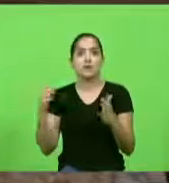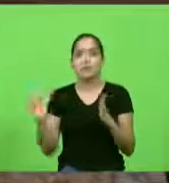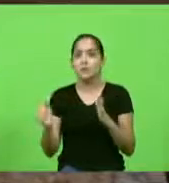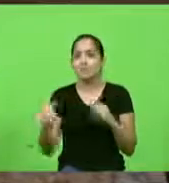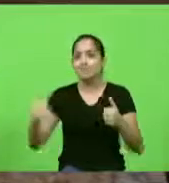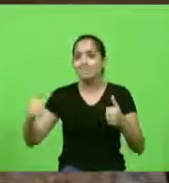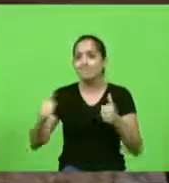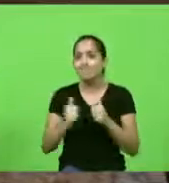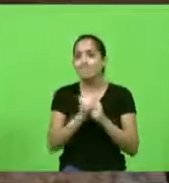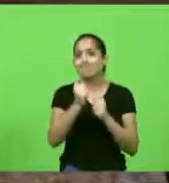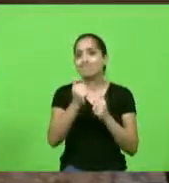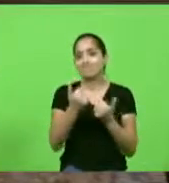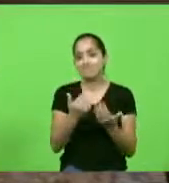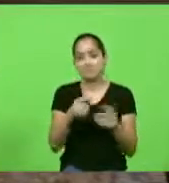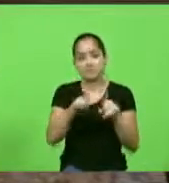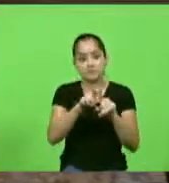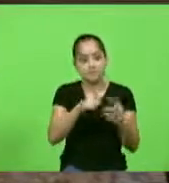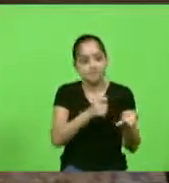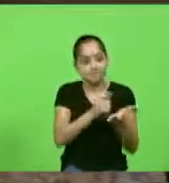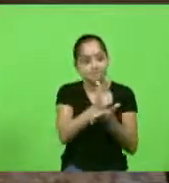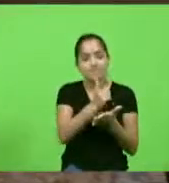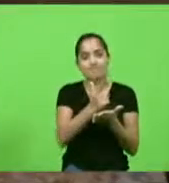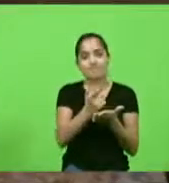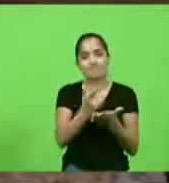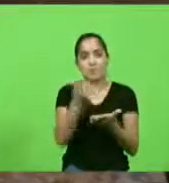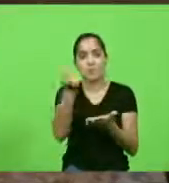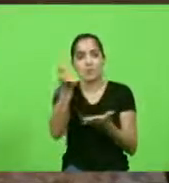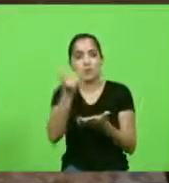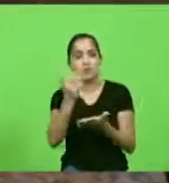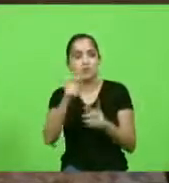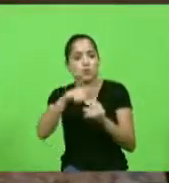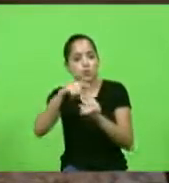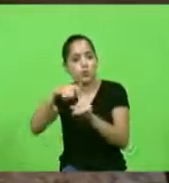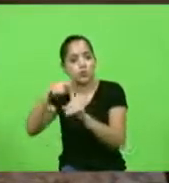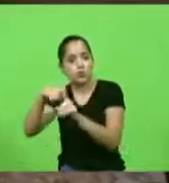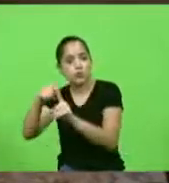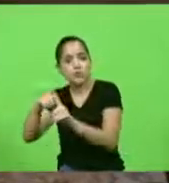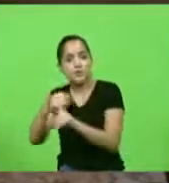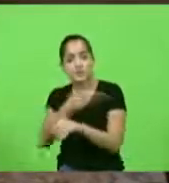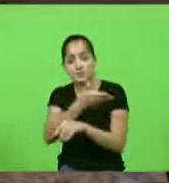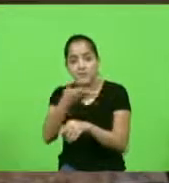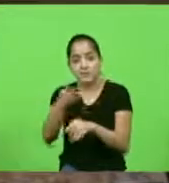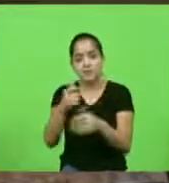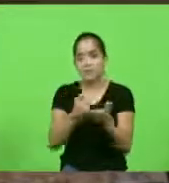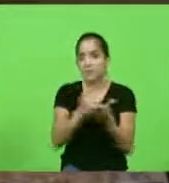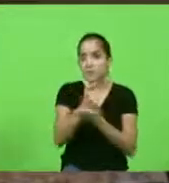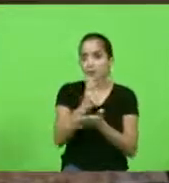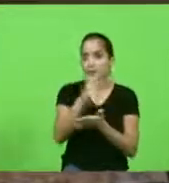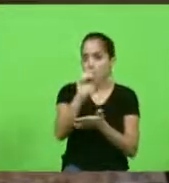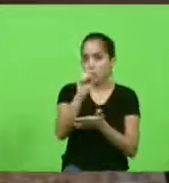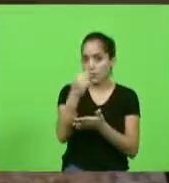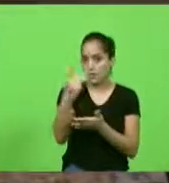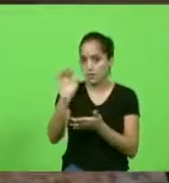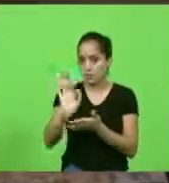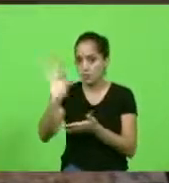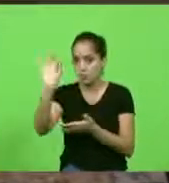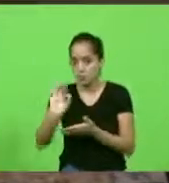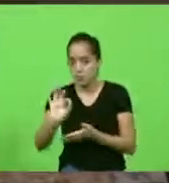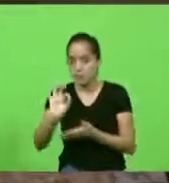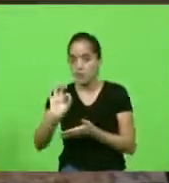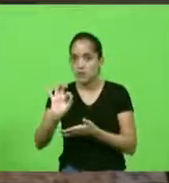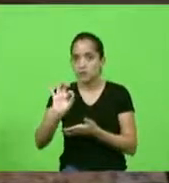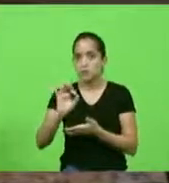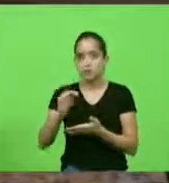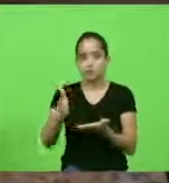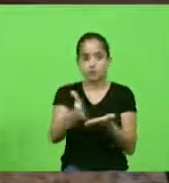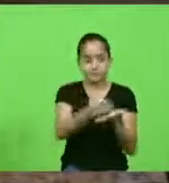o pobre paga na sua cesta básica todo mês porque é ele que paga senhores 81% dos nossos